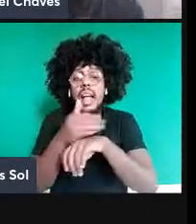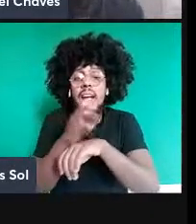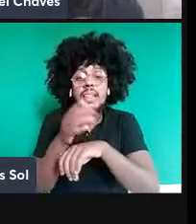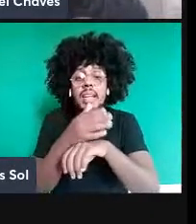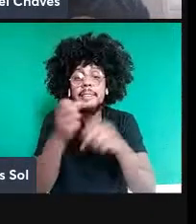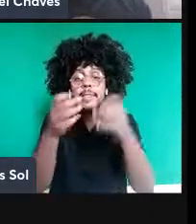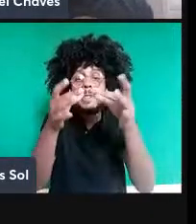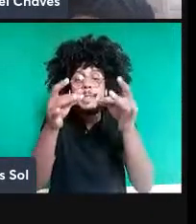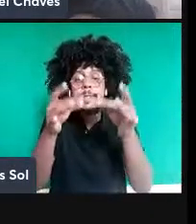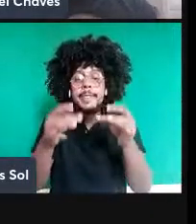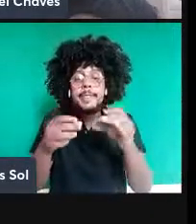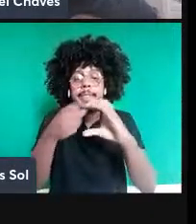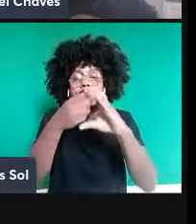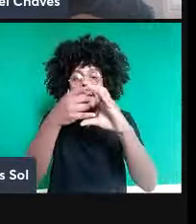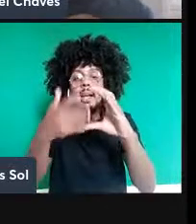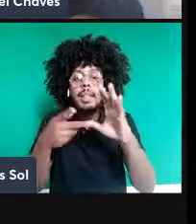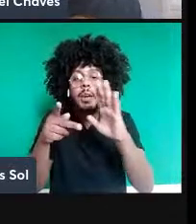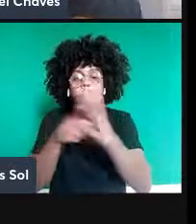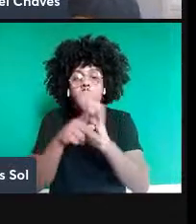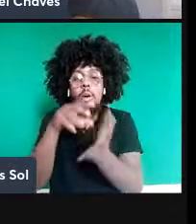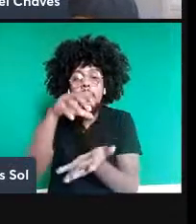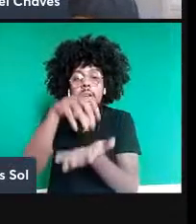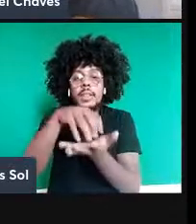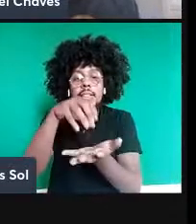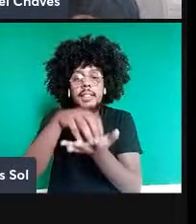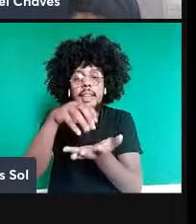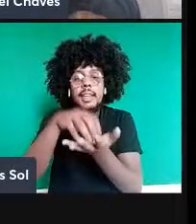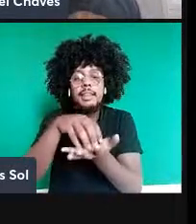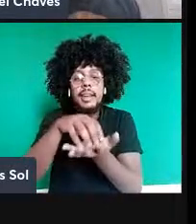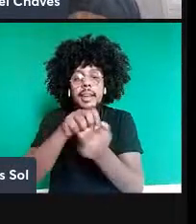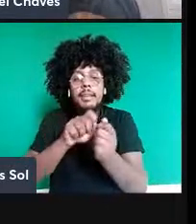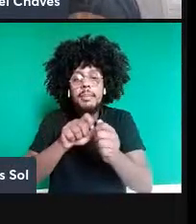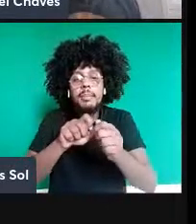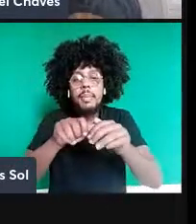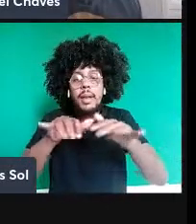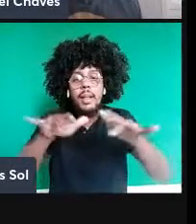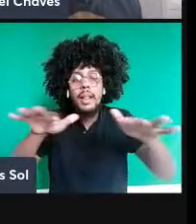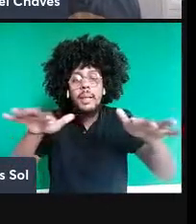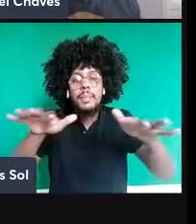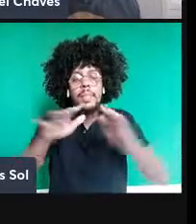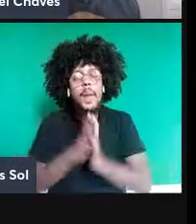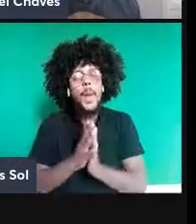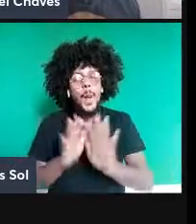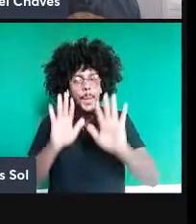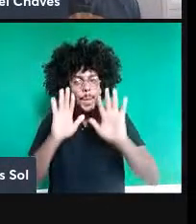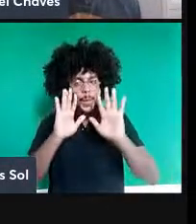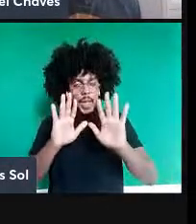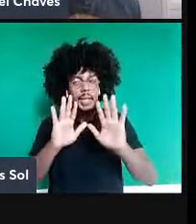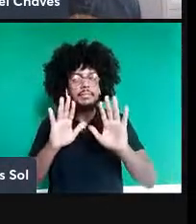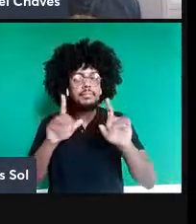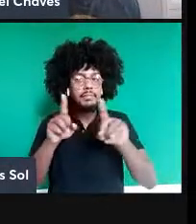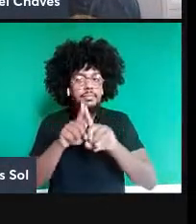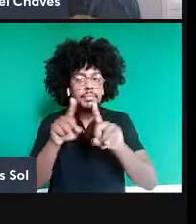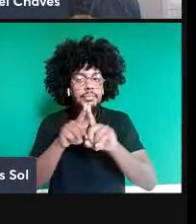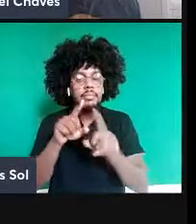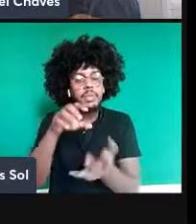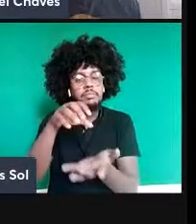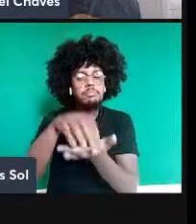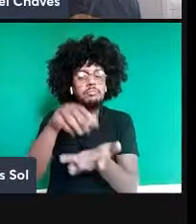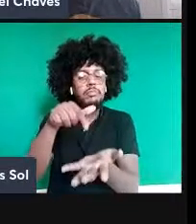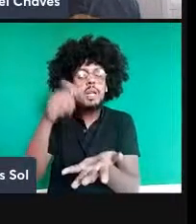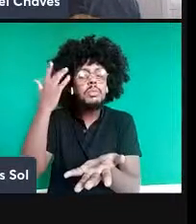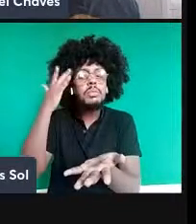gerando ali os sistemas que estão sendo compartilhados entre Alice e Bob. Mas fato é que, independente do que eu tenho ali, é razoável supor